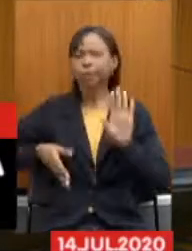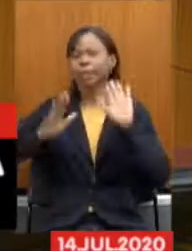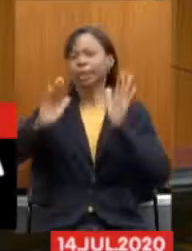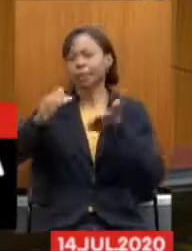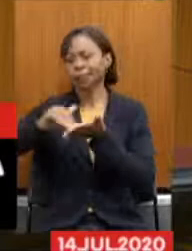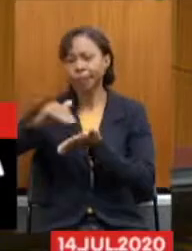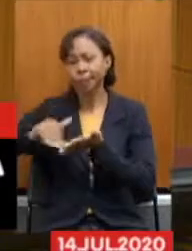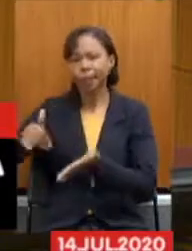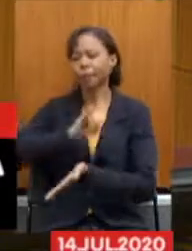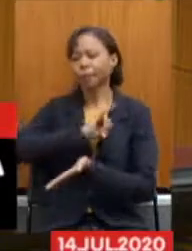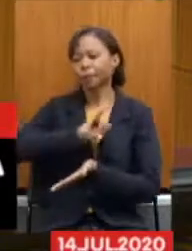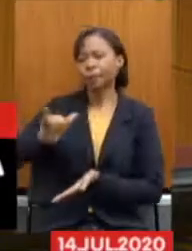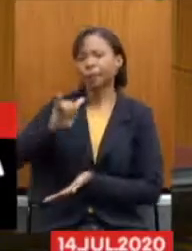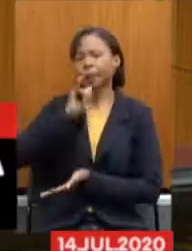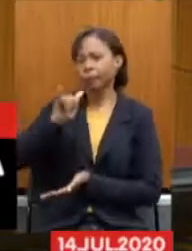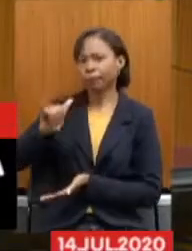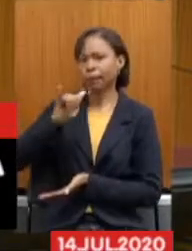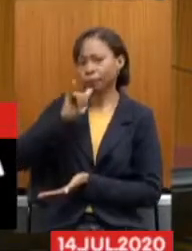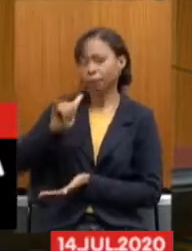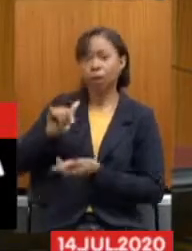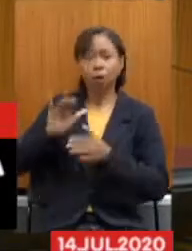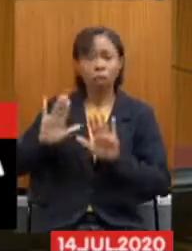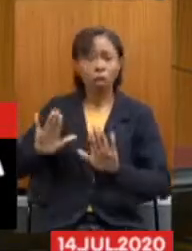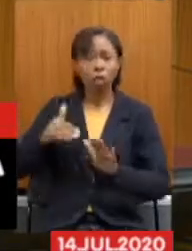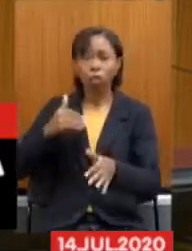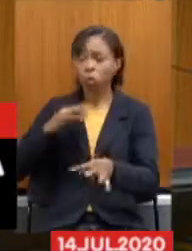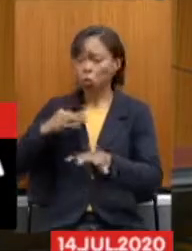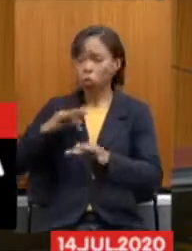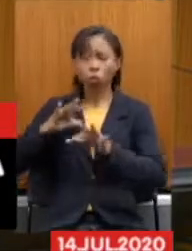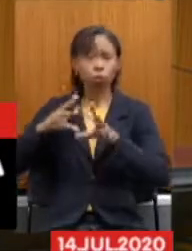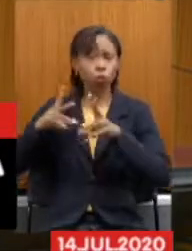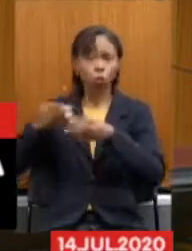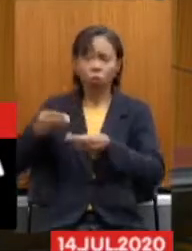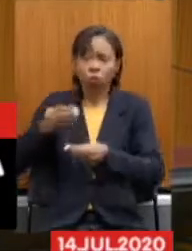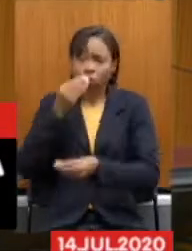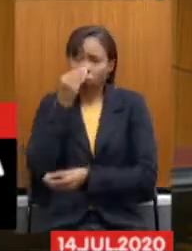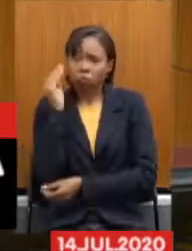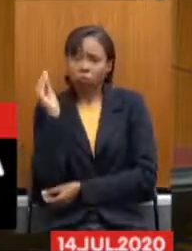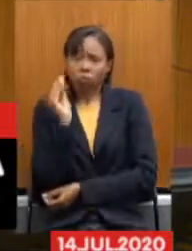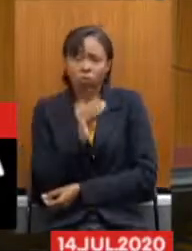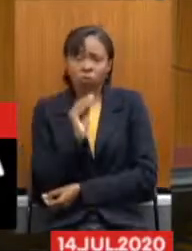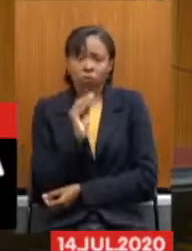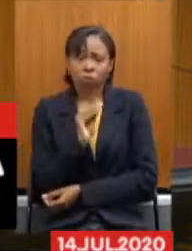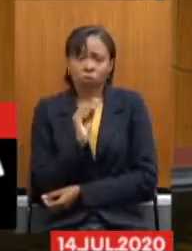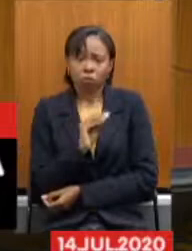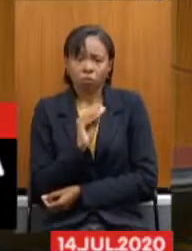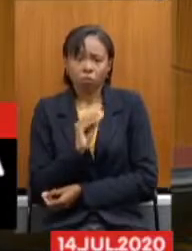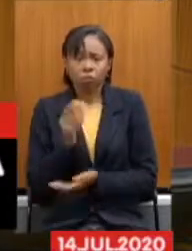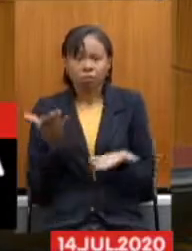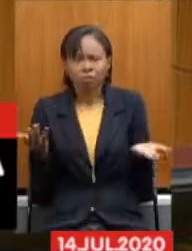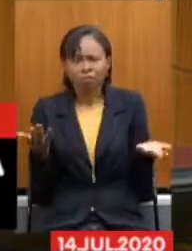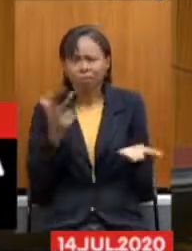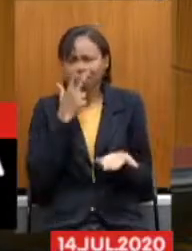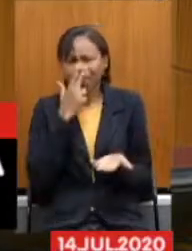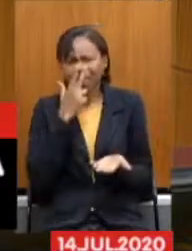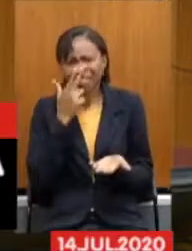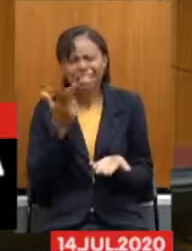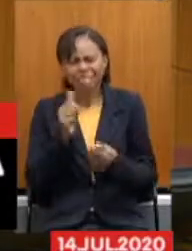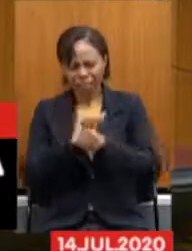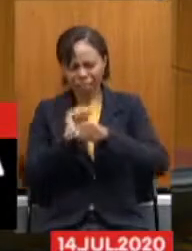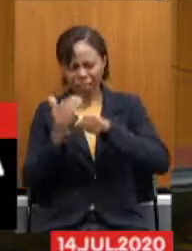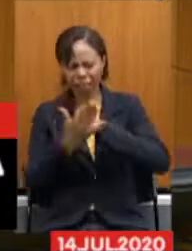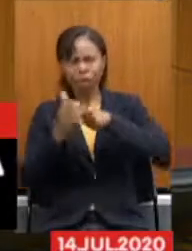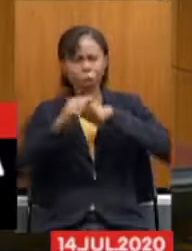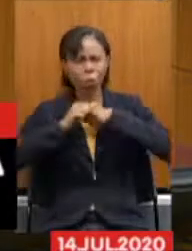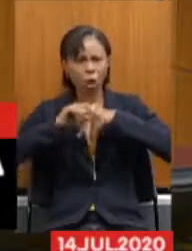secretários e todos ficam indiferentes. Parece que, com essa questão da pandemia, com a